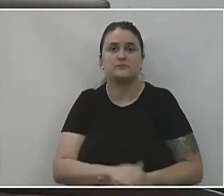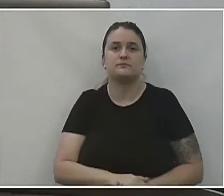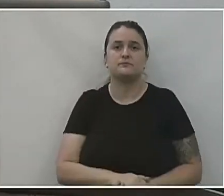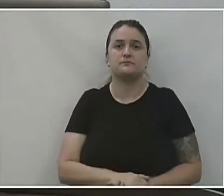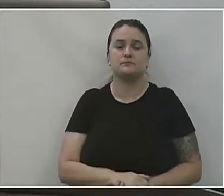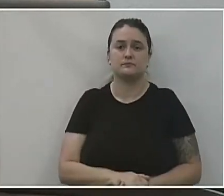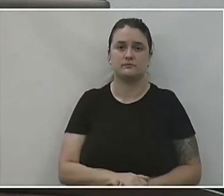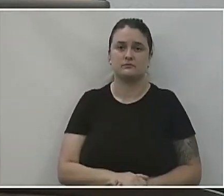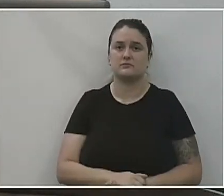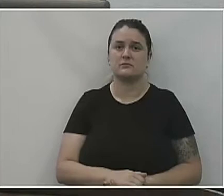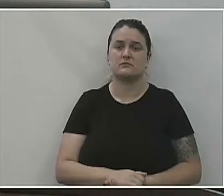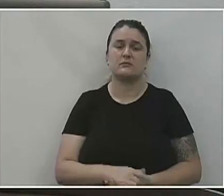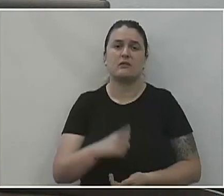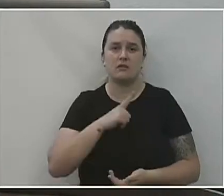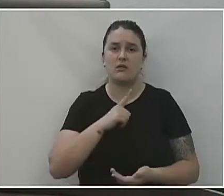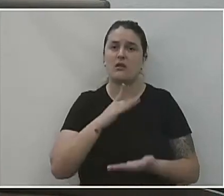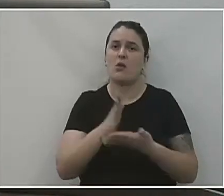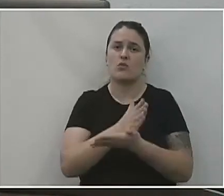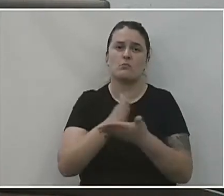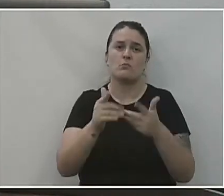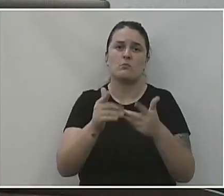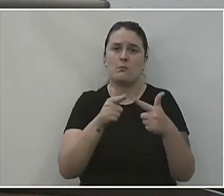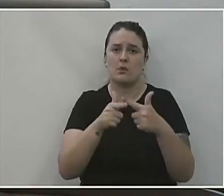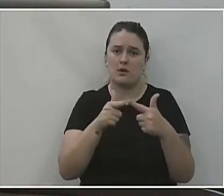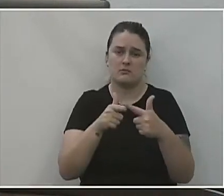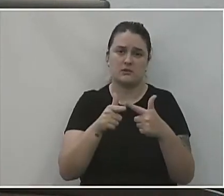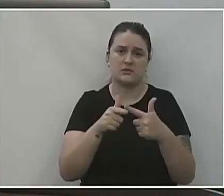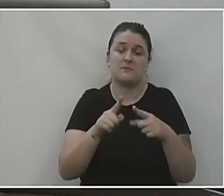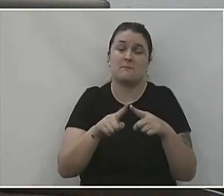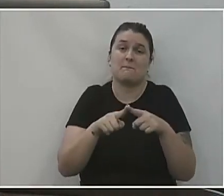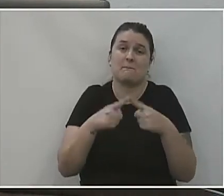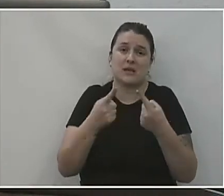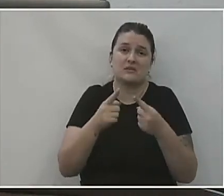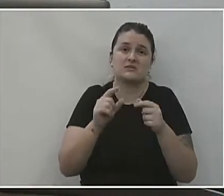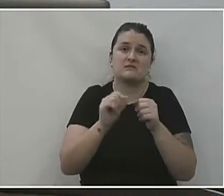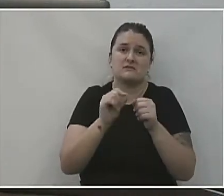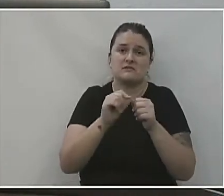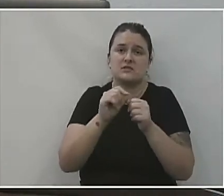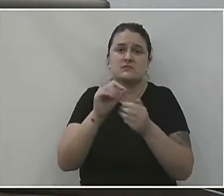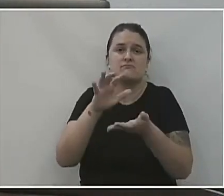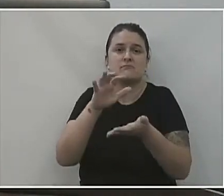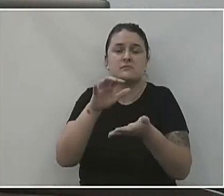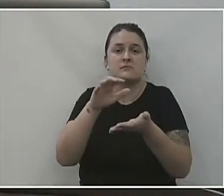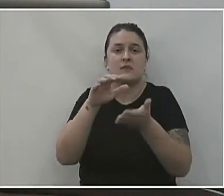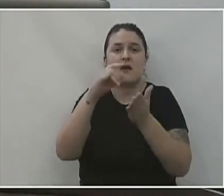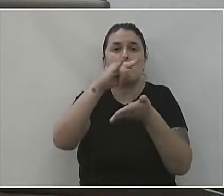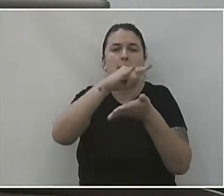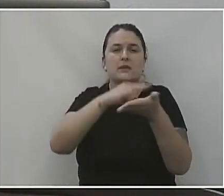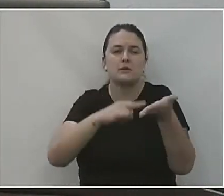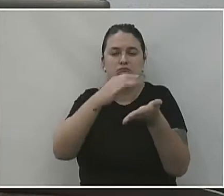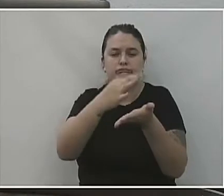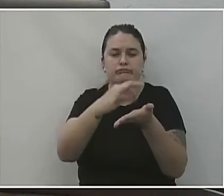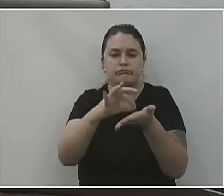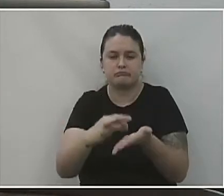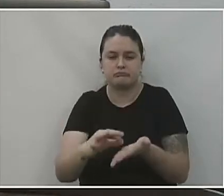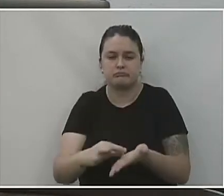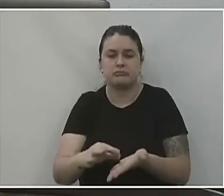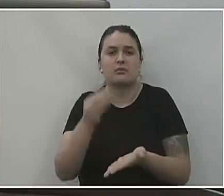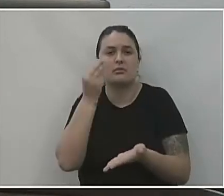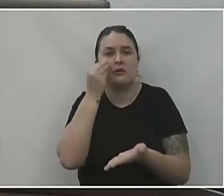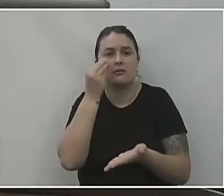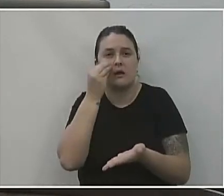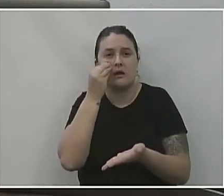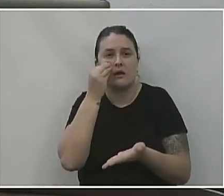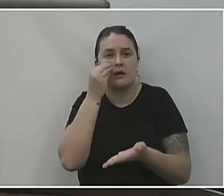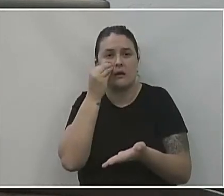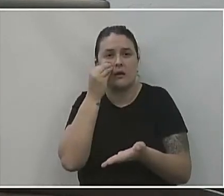atendimentos, tanto que a gente está com alguns problemas em relação a isso, mas a gente está elaborando um credenciamento para tentar,